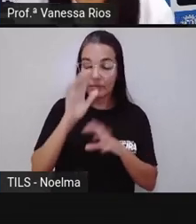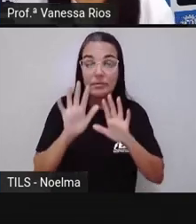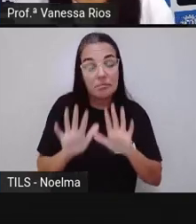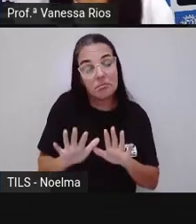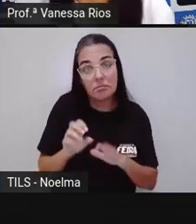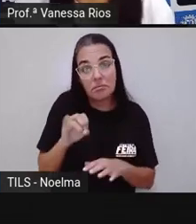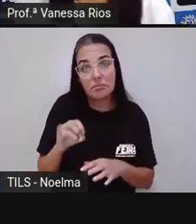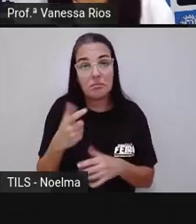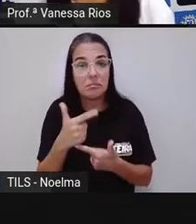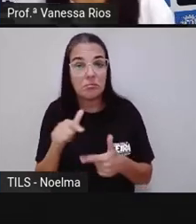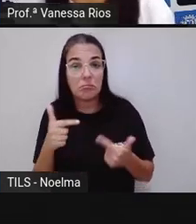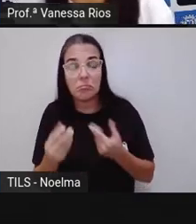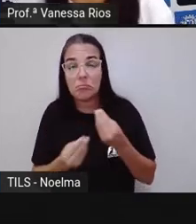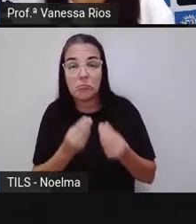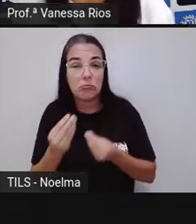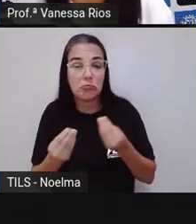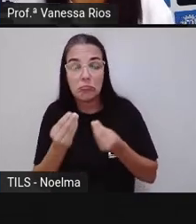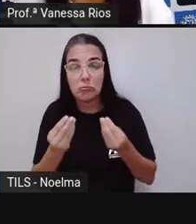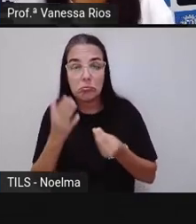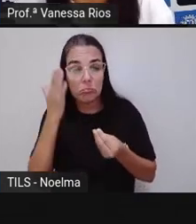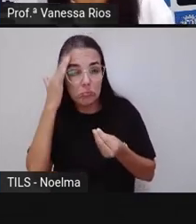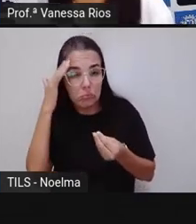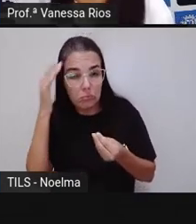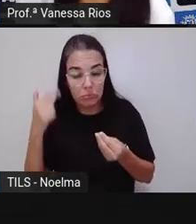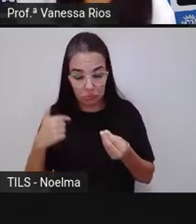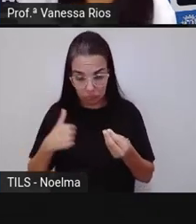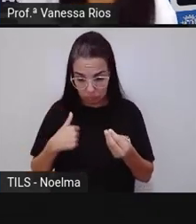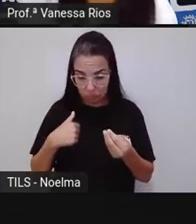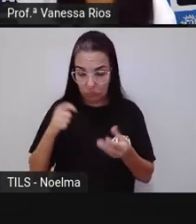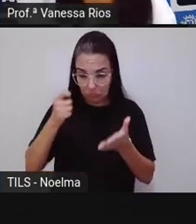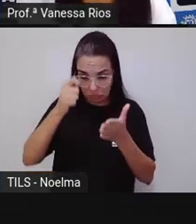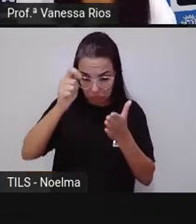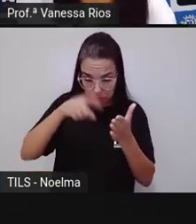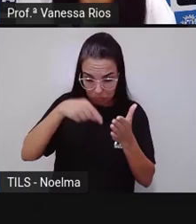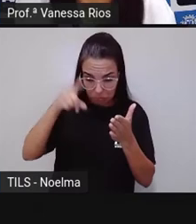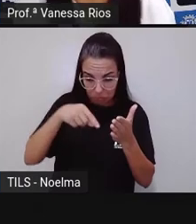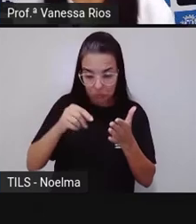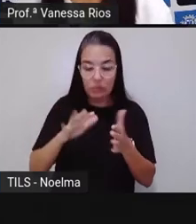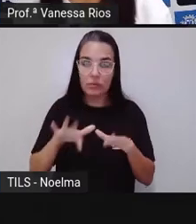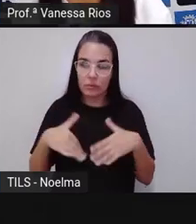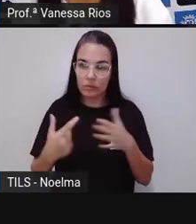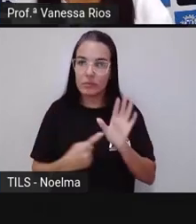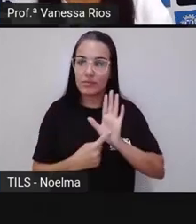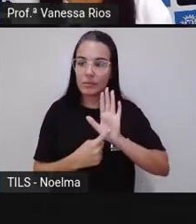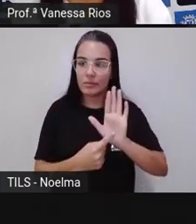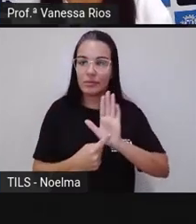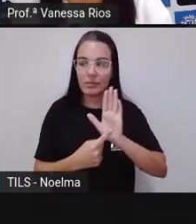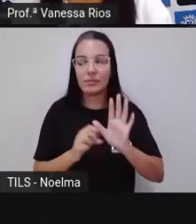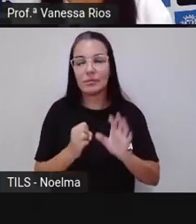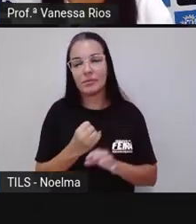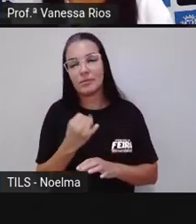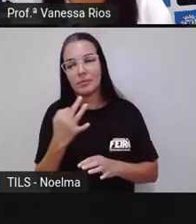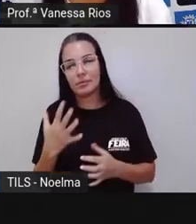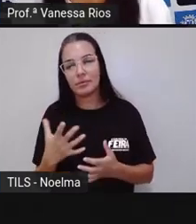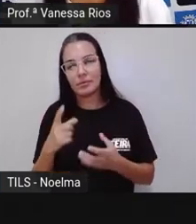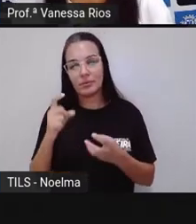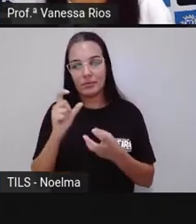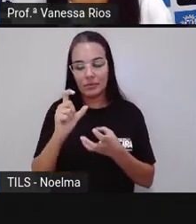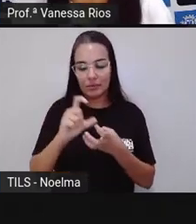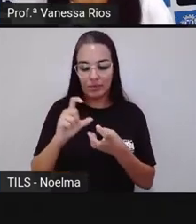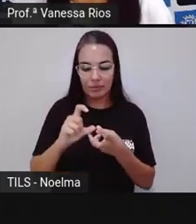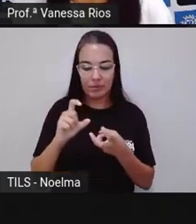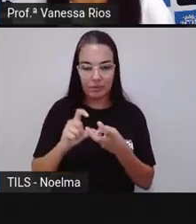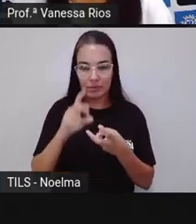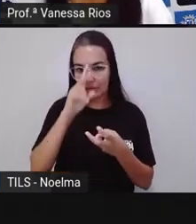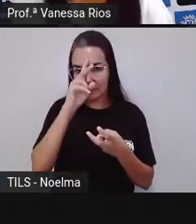Mas se for para nós colocarmos o acento, a gente precisa identificar qual é a sílaba tônica. Lembra